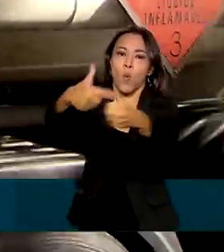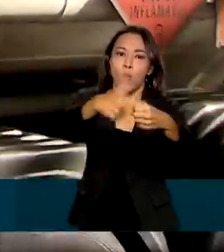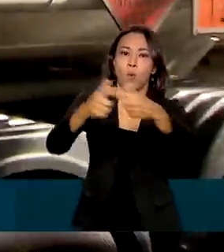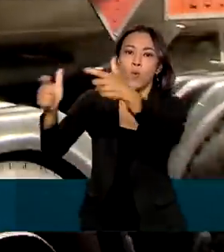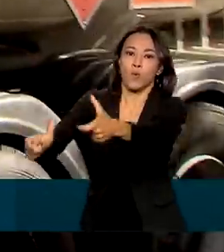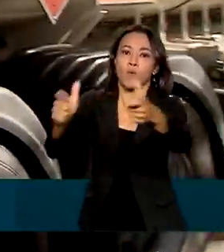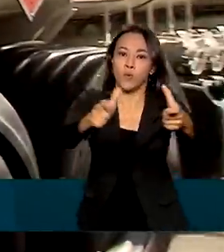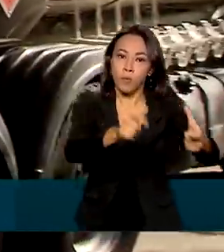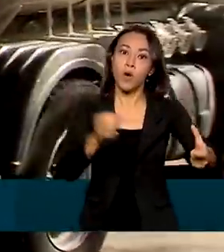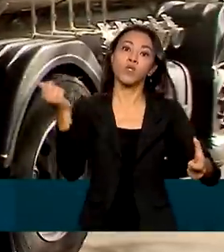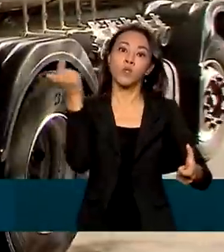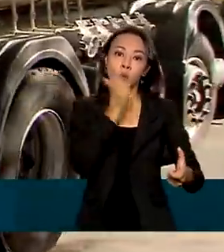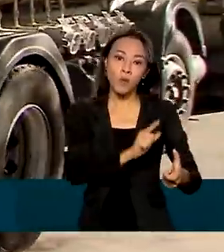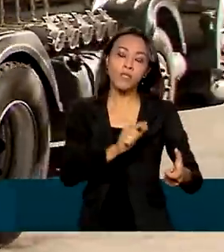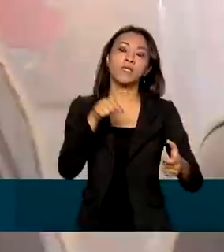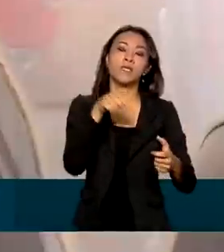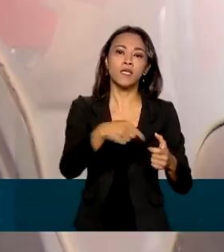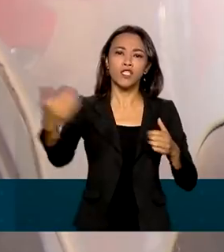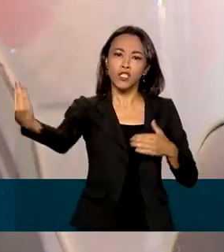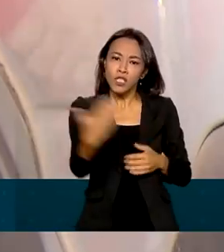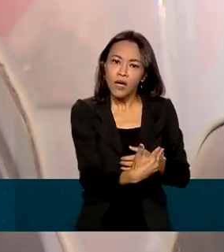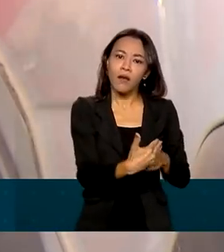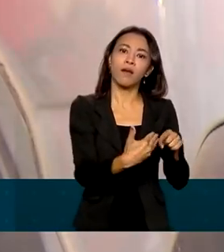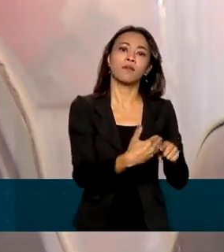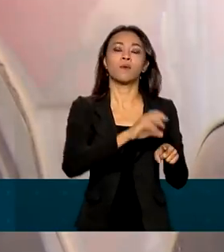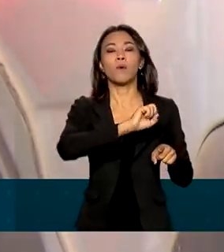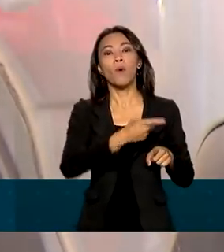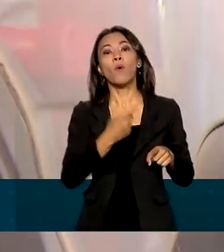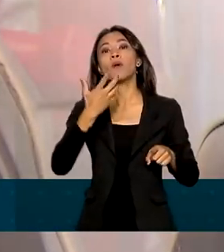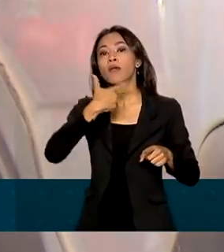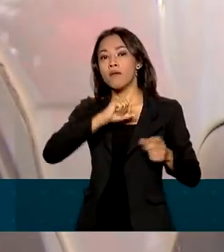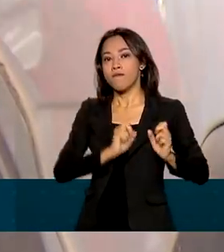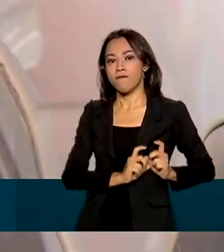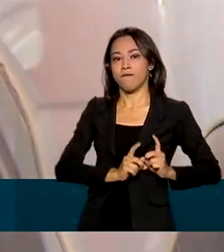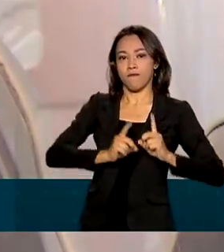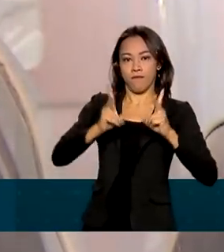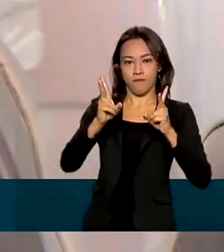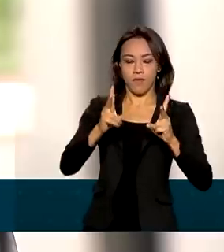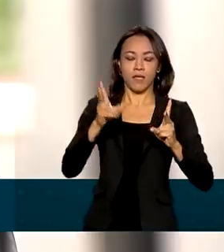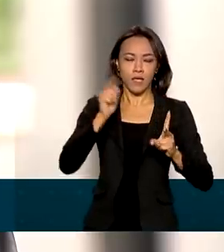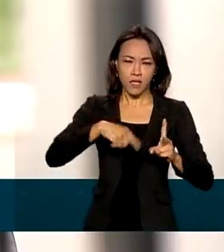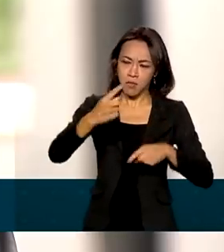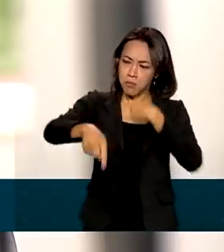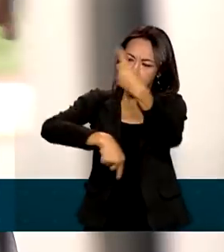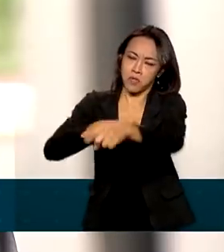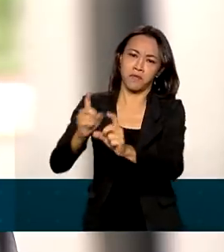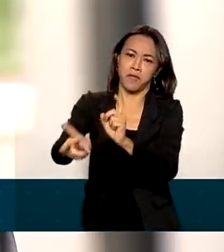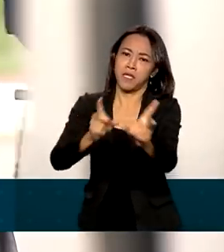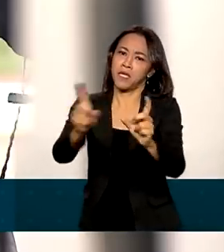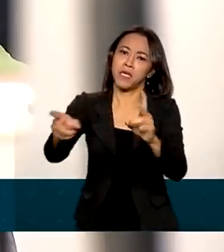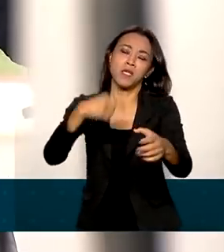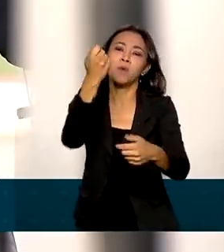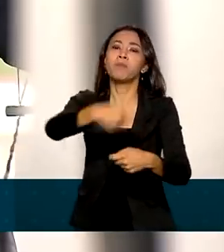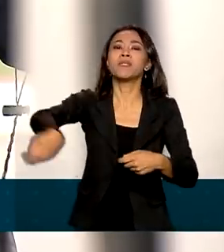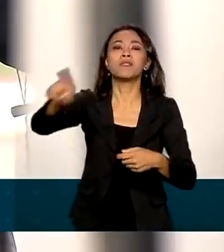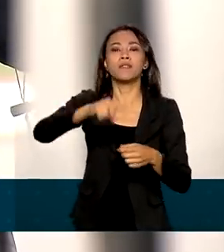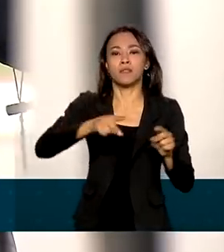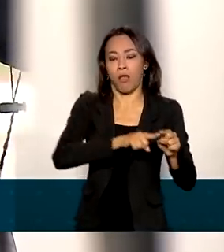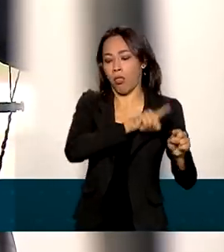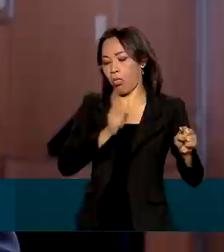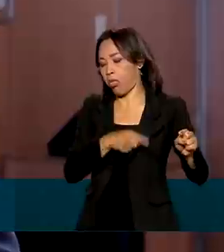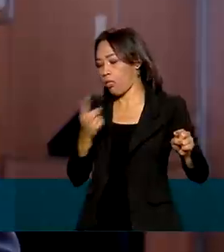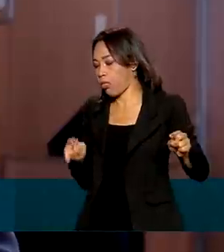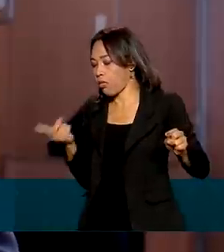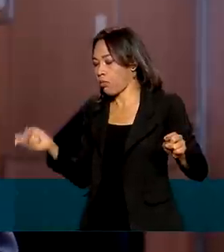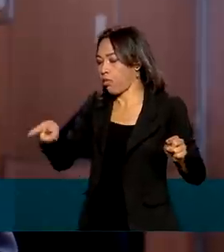hidratado diretamente do produtor ou importador e comercializar o produto sem precisar passar pelas distribuidoras.